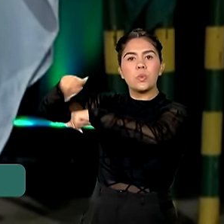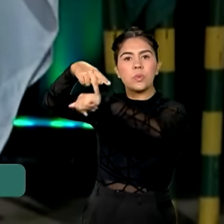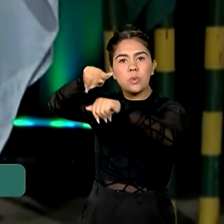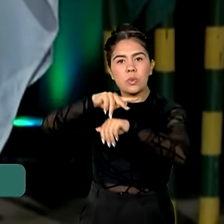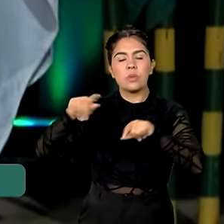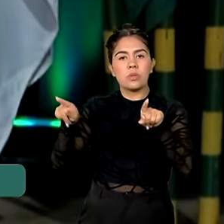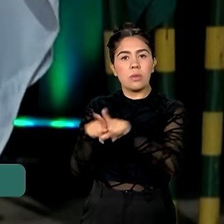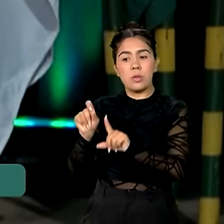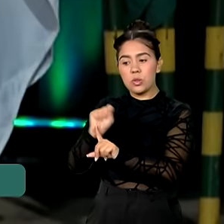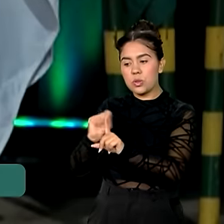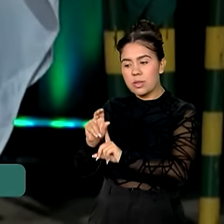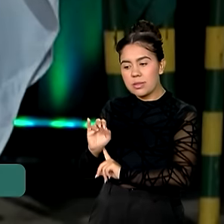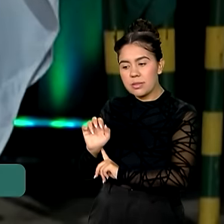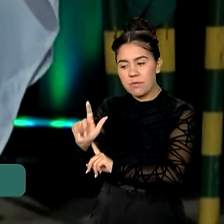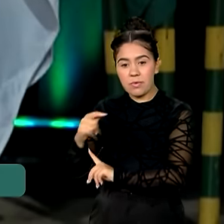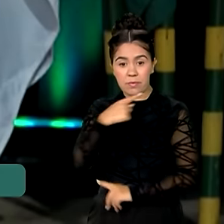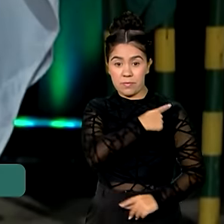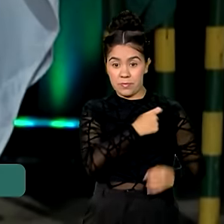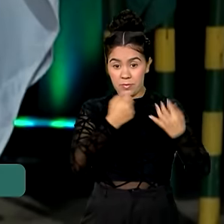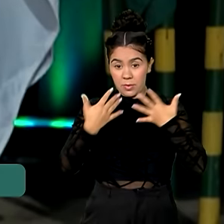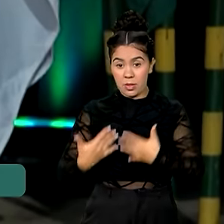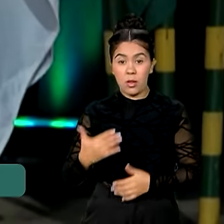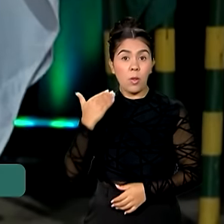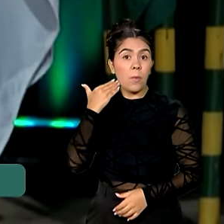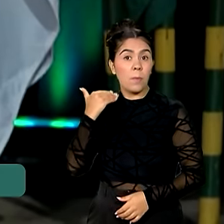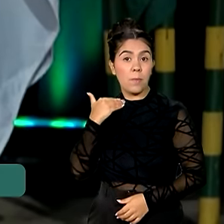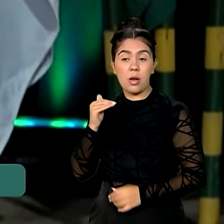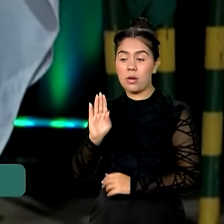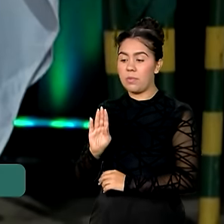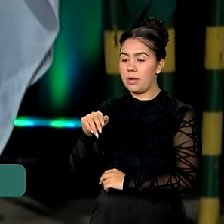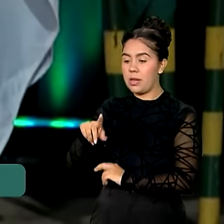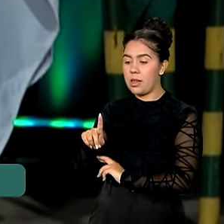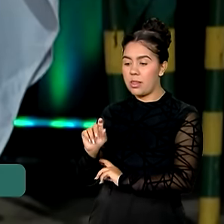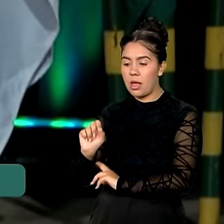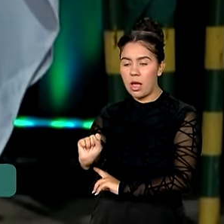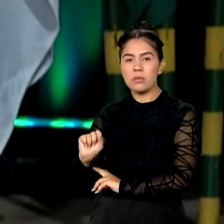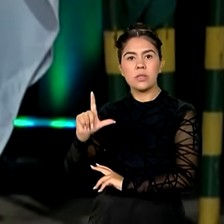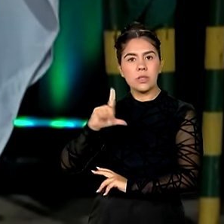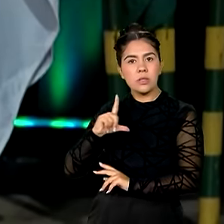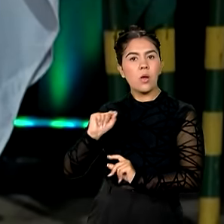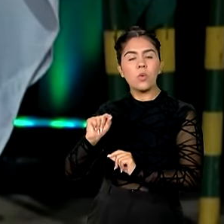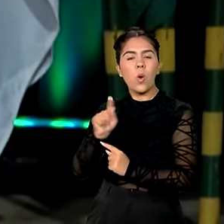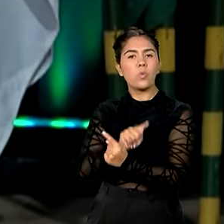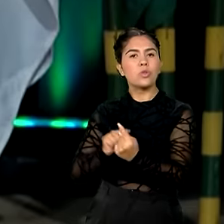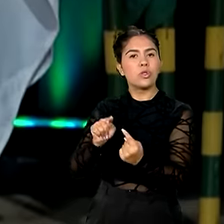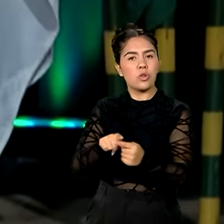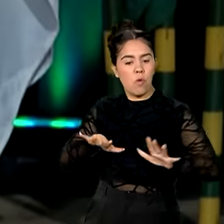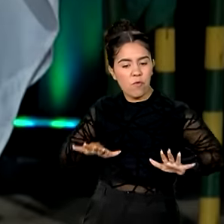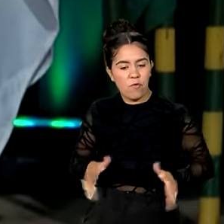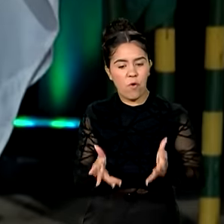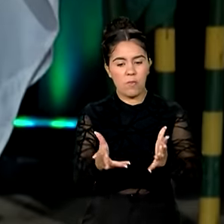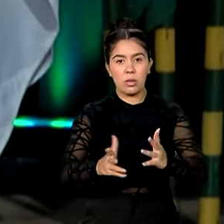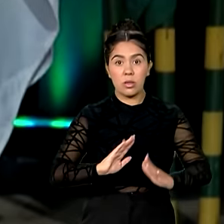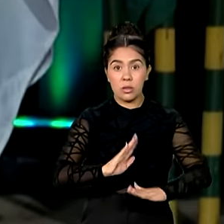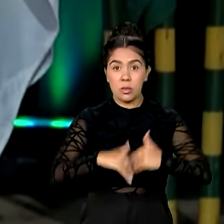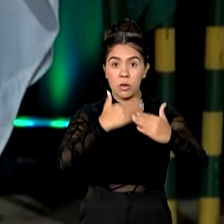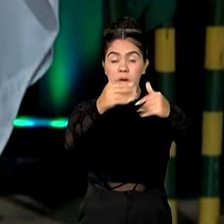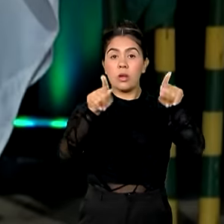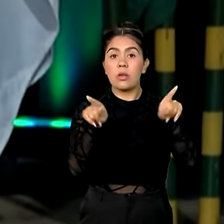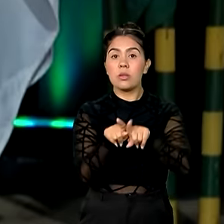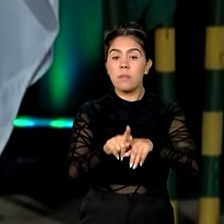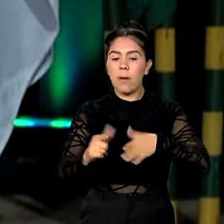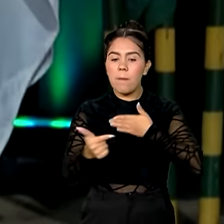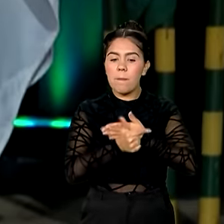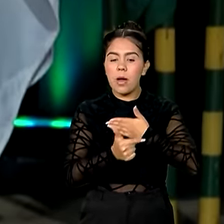sociedade civil. O BNDES está retomando não só as suas funções de fomento ao desenvolvimento, mas também sua função